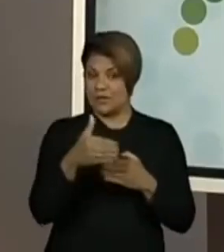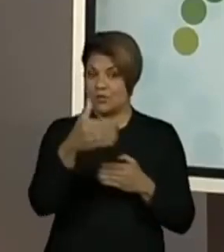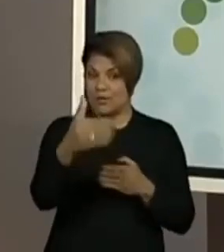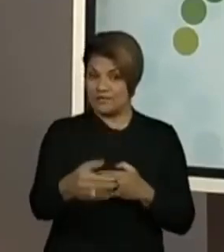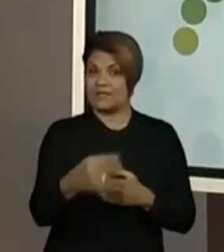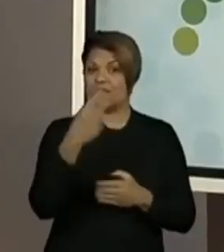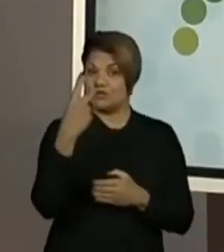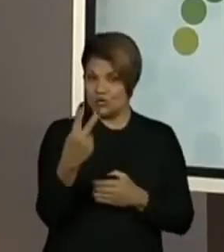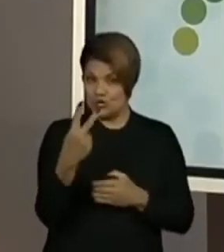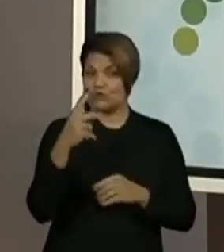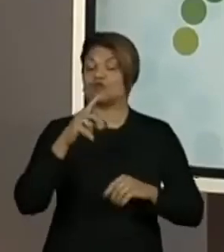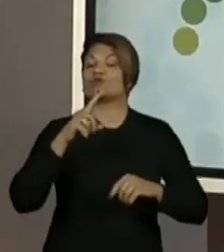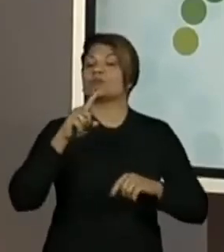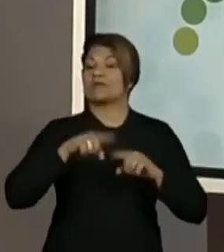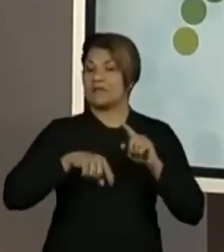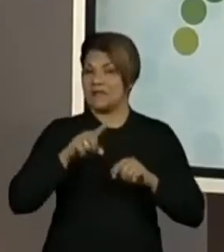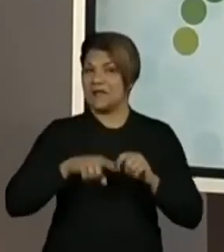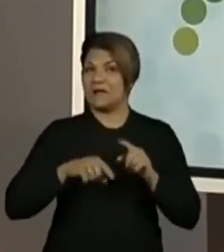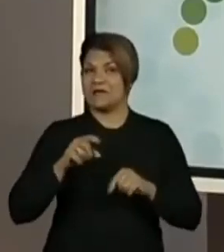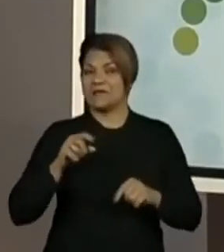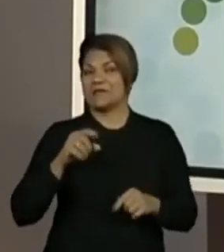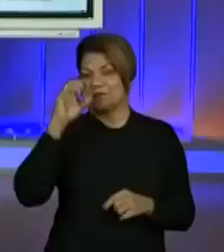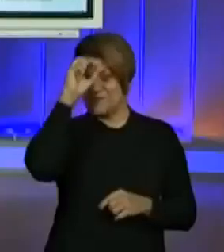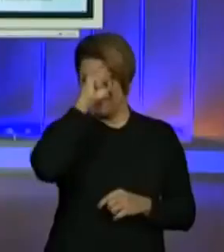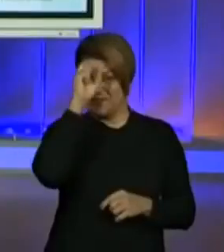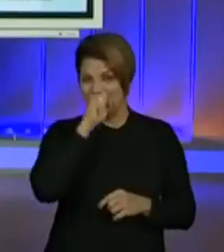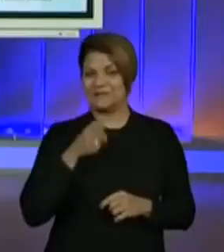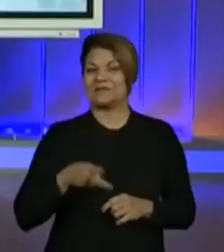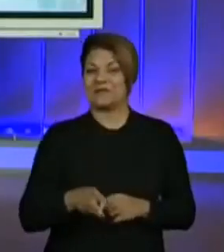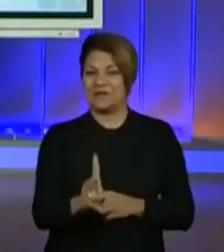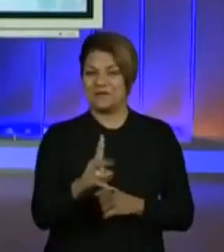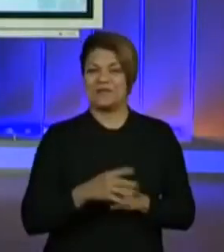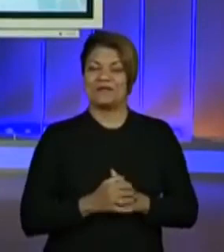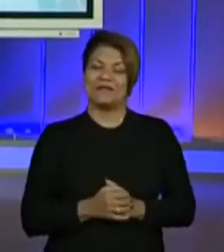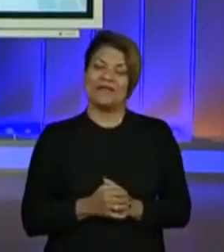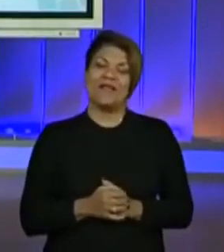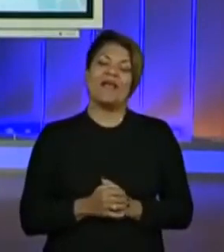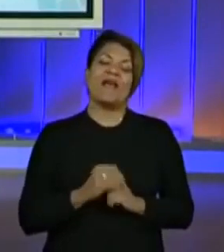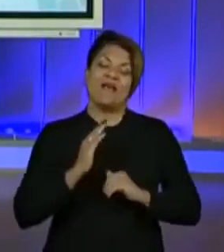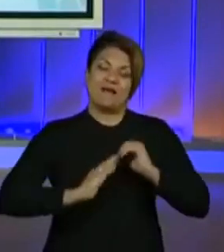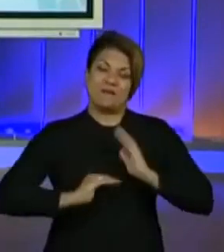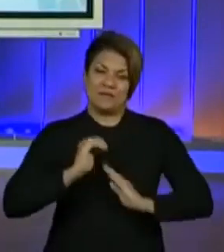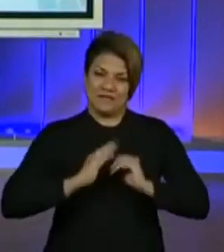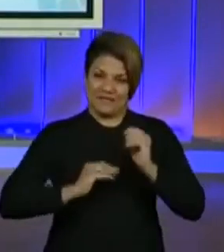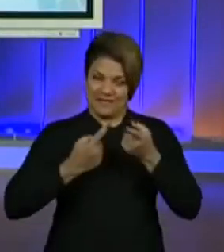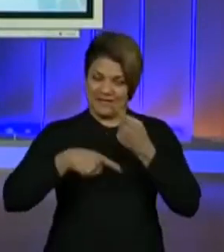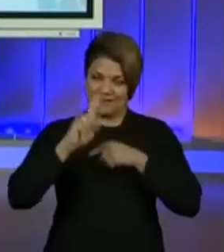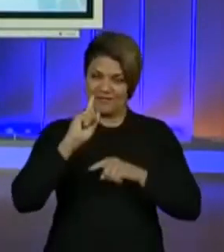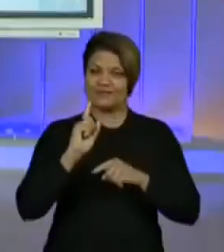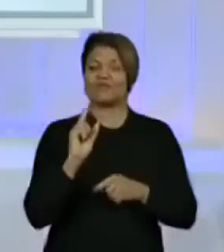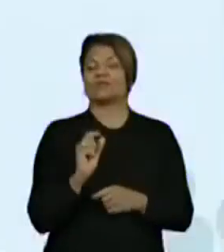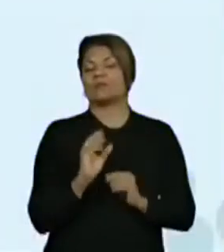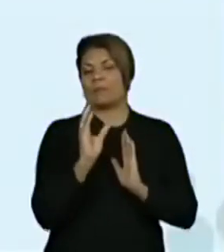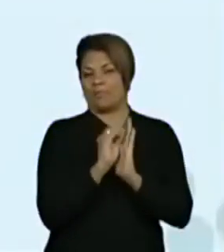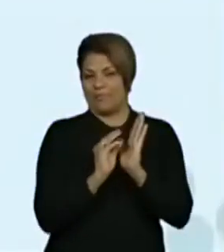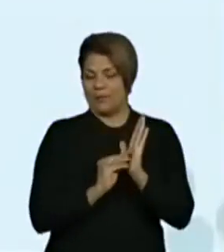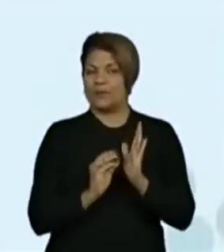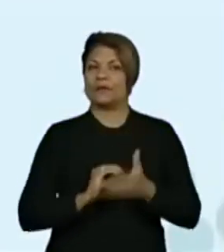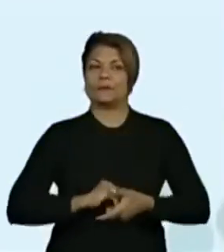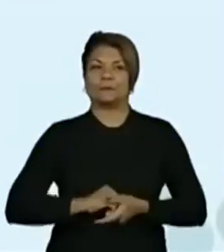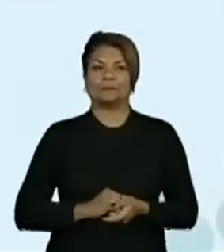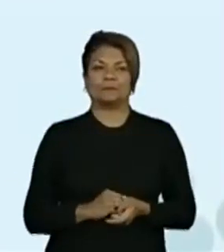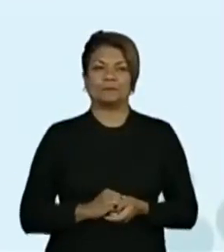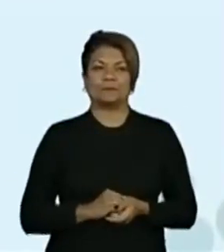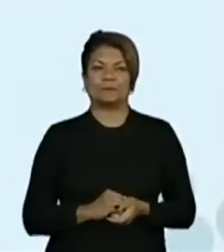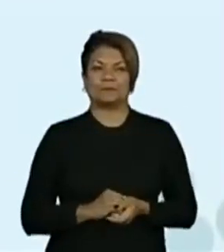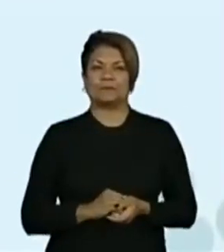2 do material do Aprender Sempre. Vamos lá? A habilidade do currículo paulista sobre a qual se baseia essa aula é a seguinte,